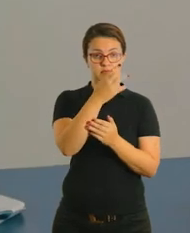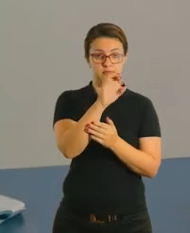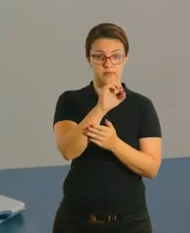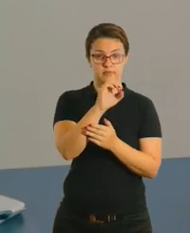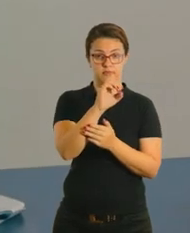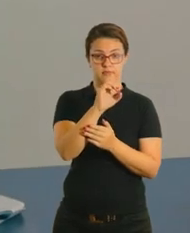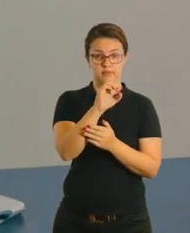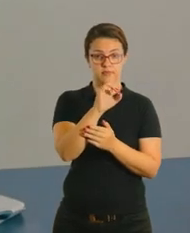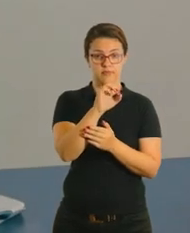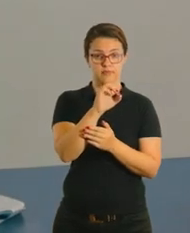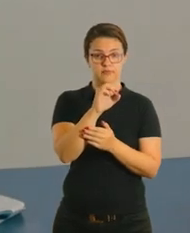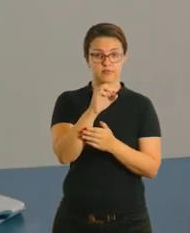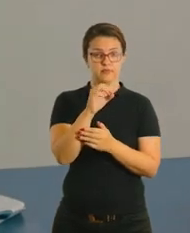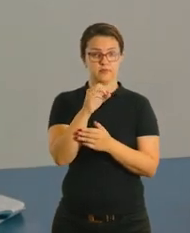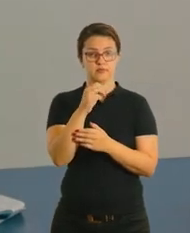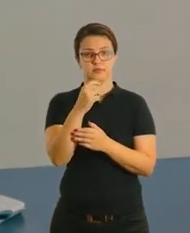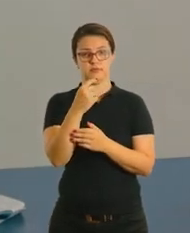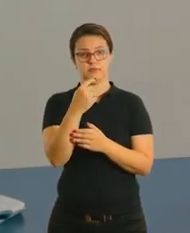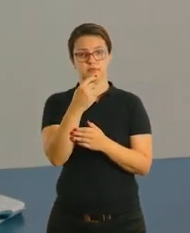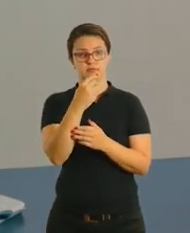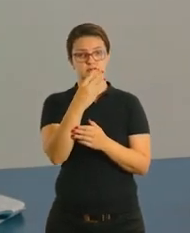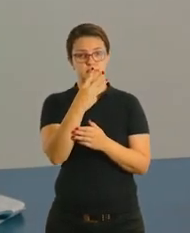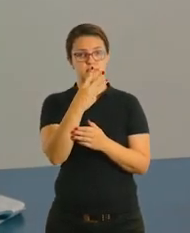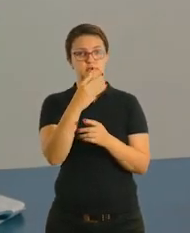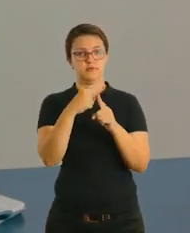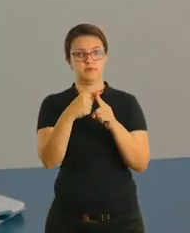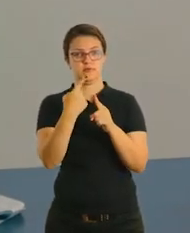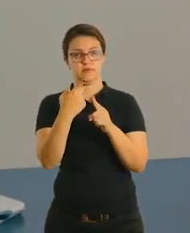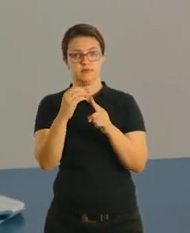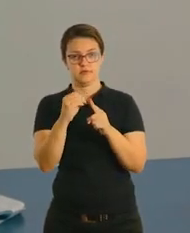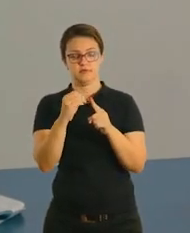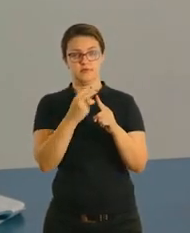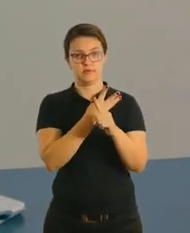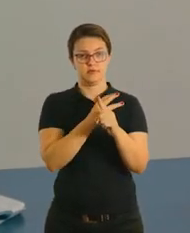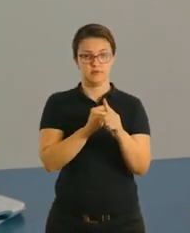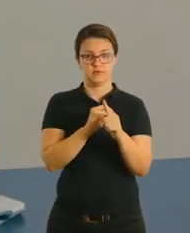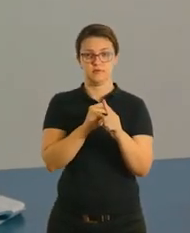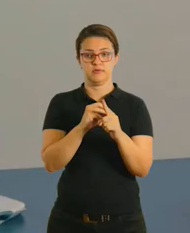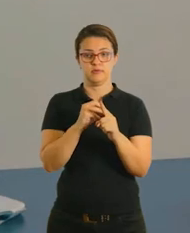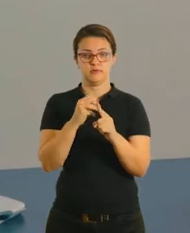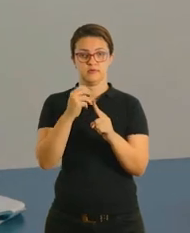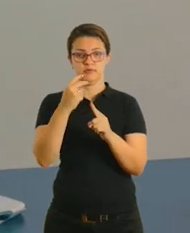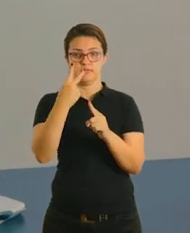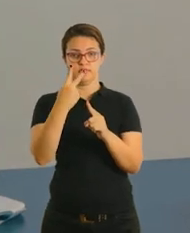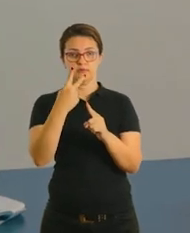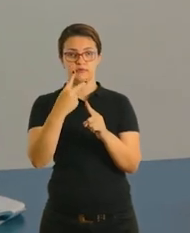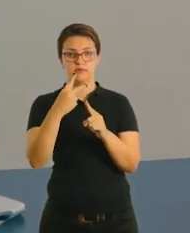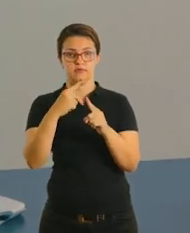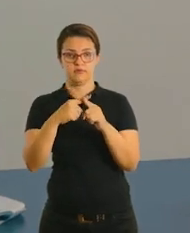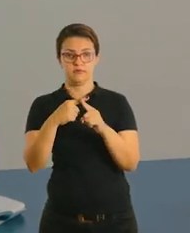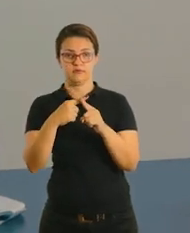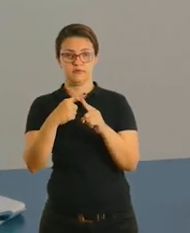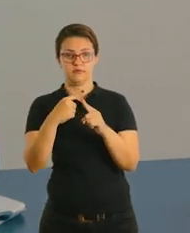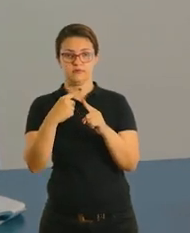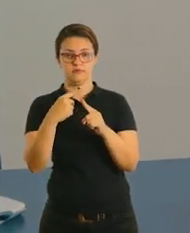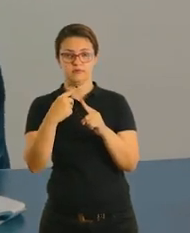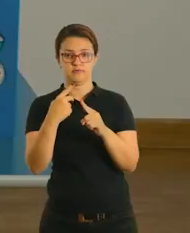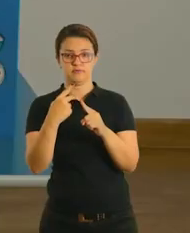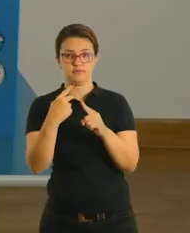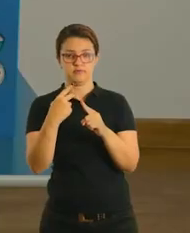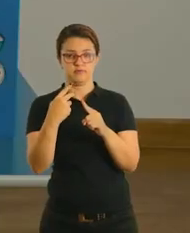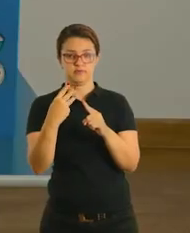o número 10. 3 vezes o 10, 30. 3 vezes o 2, 6. Que dá 36.